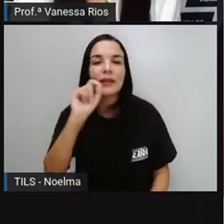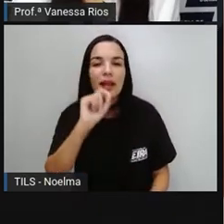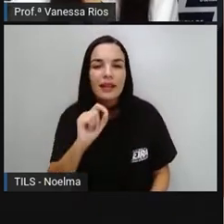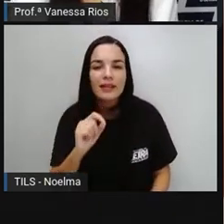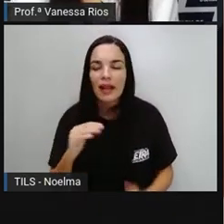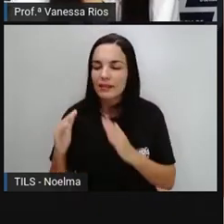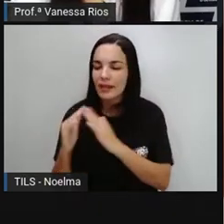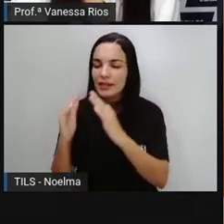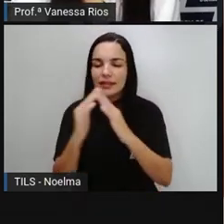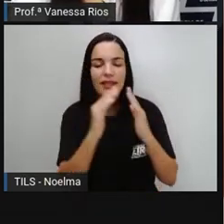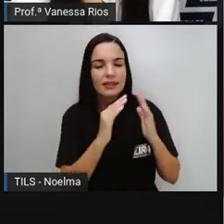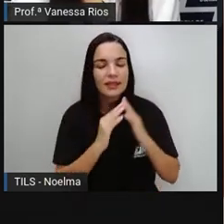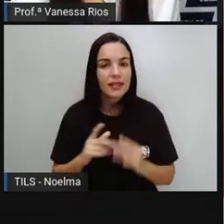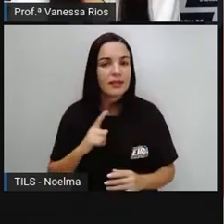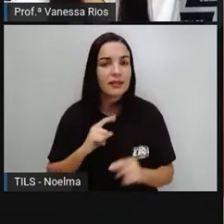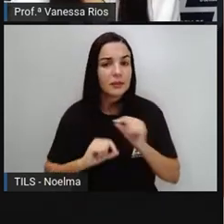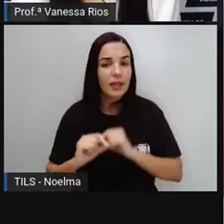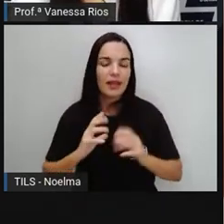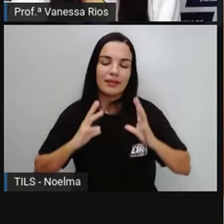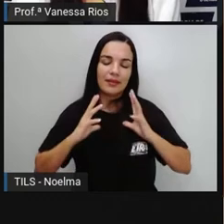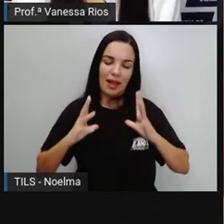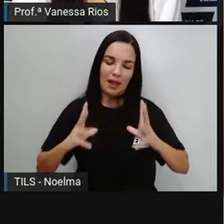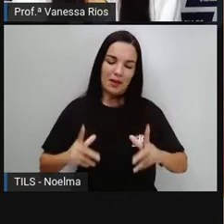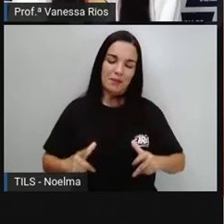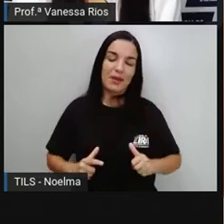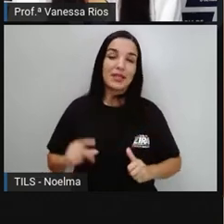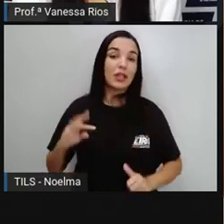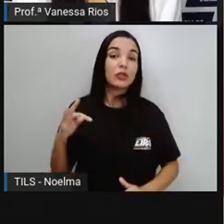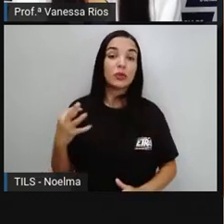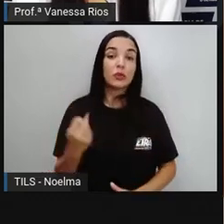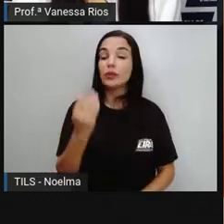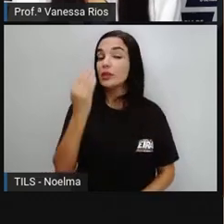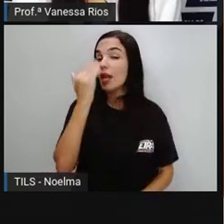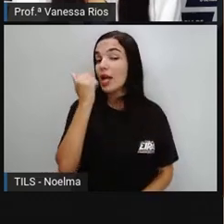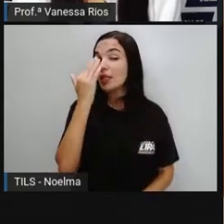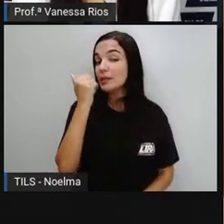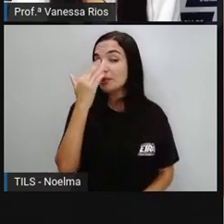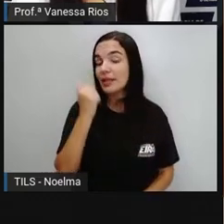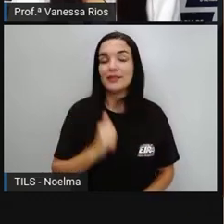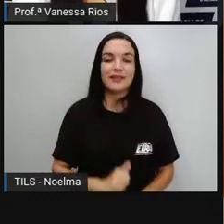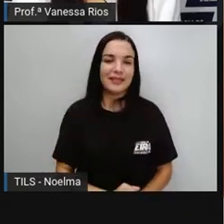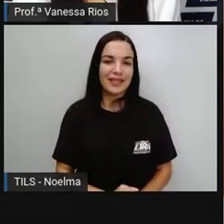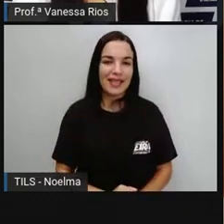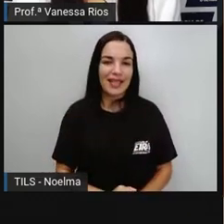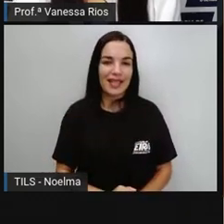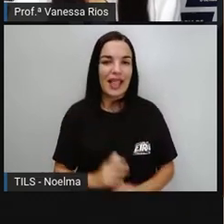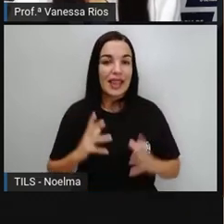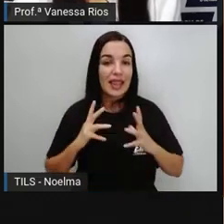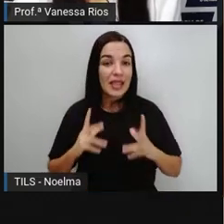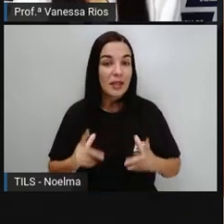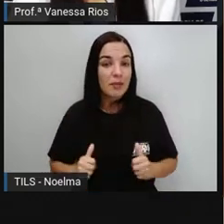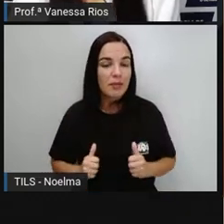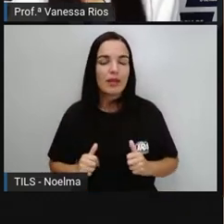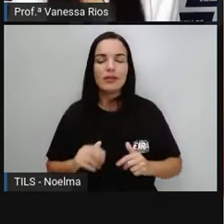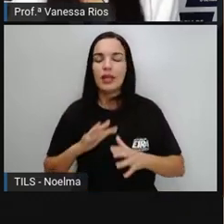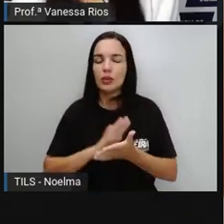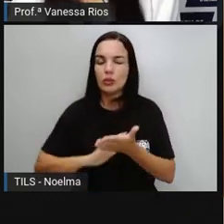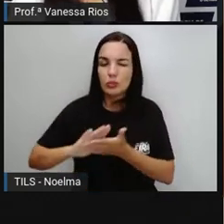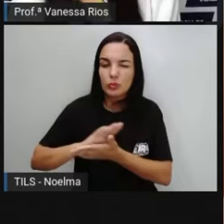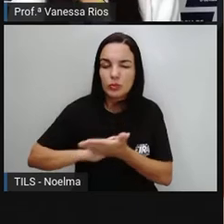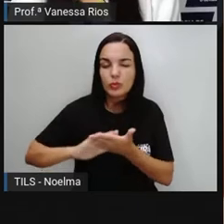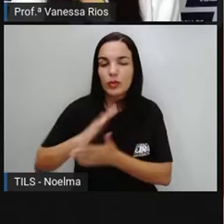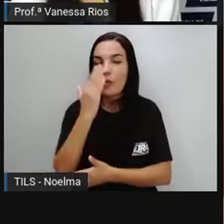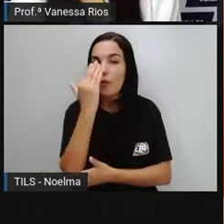casas Que é A limpeza Dos alimentos O aceio A higienização